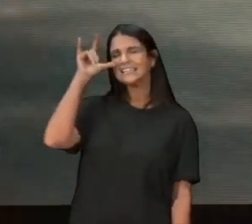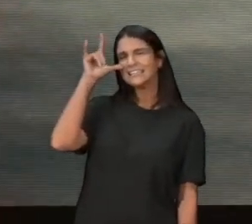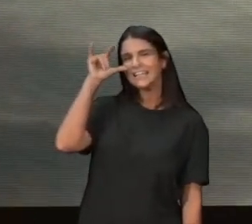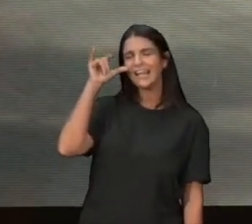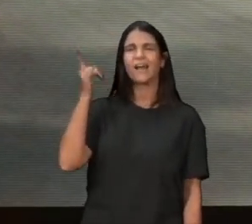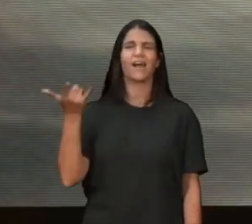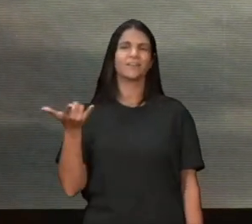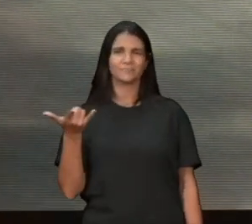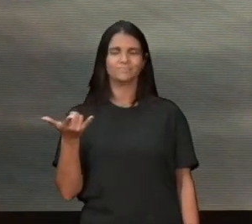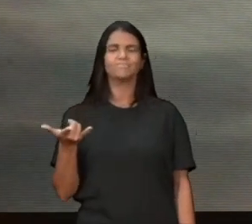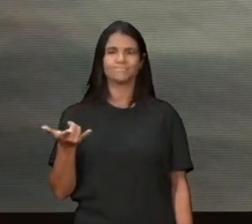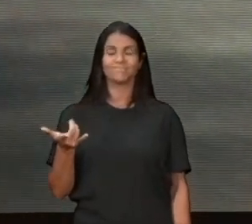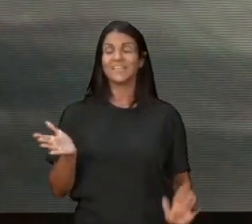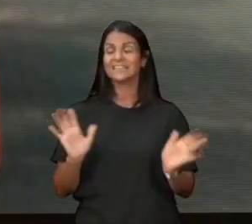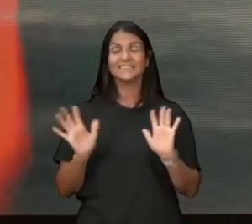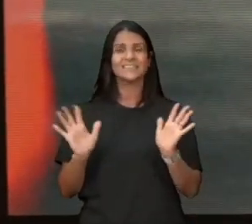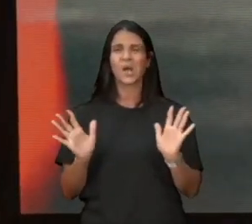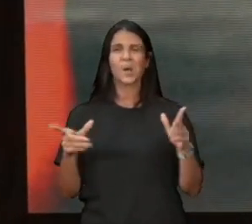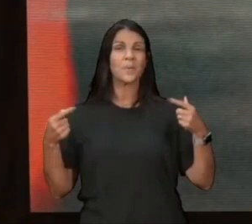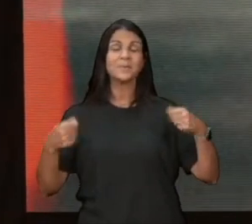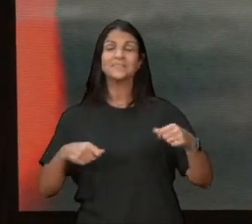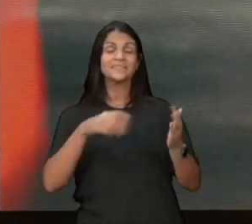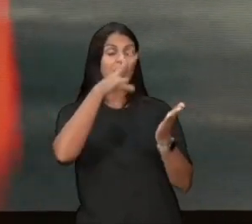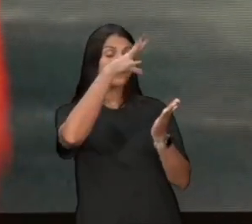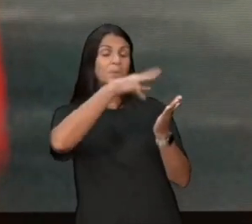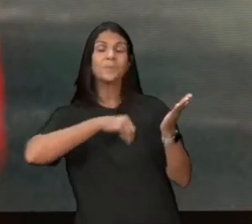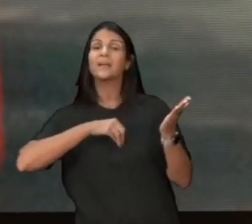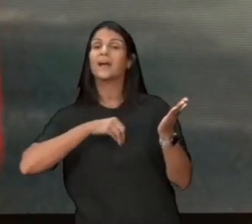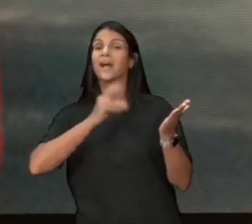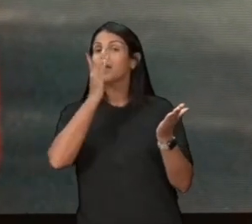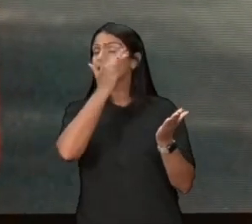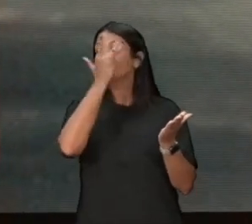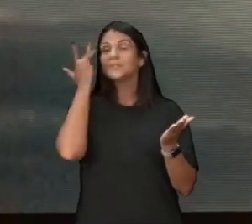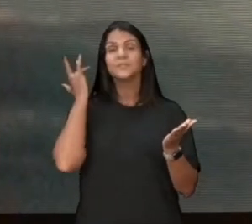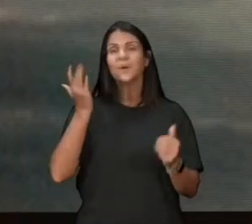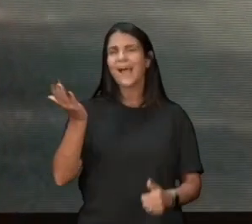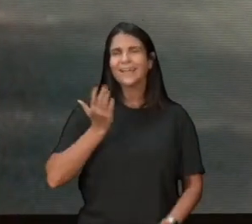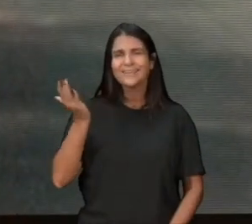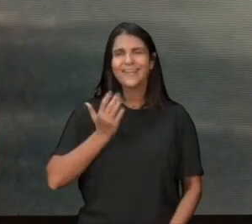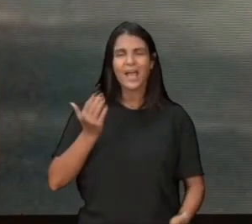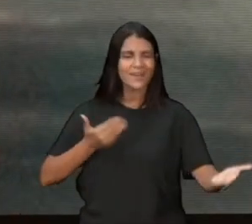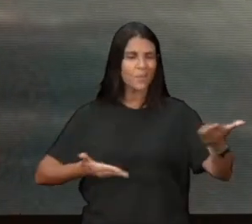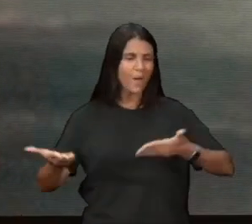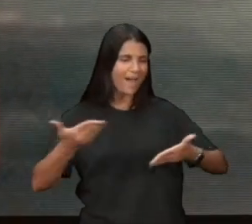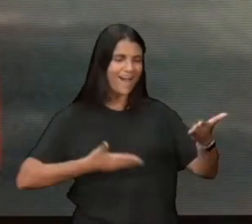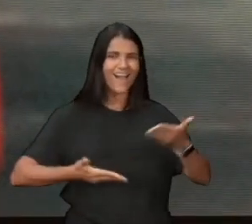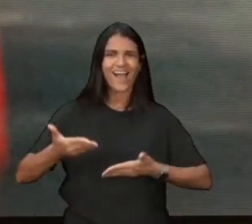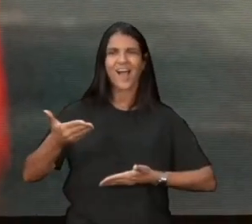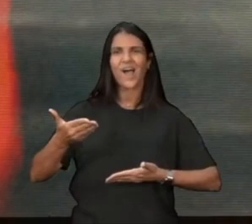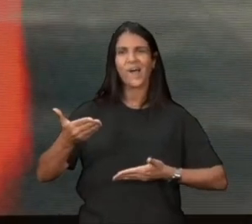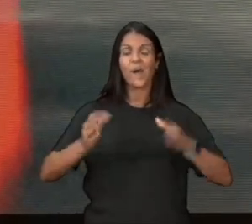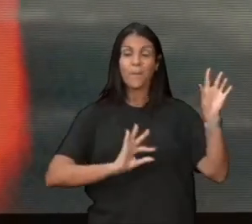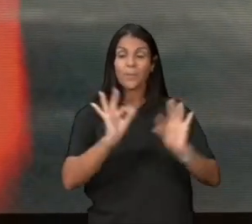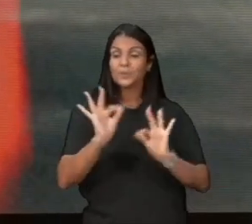não, a gente deve imitar pessoas, que querem participar, de projetos, para que mais gente, busque a Deus, passou, porque